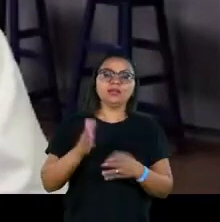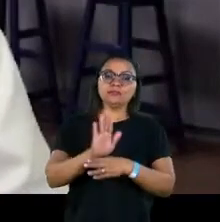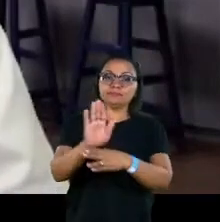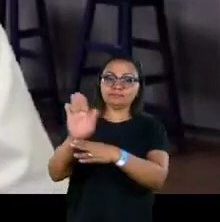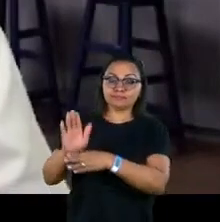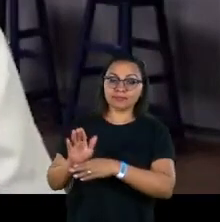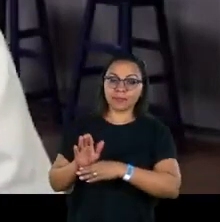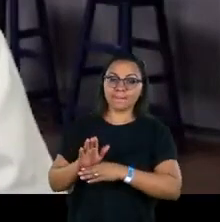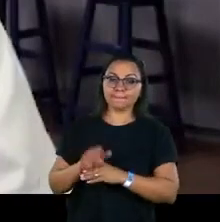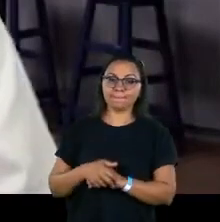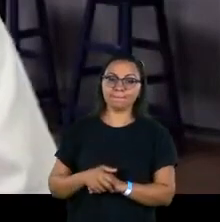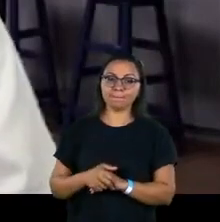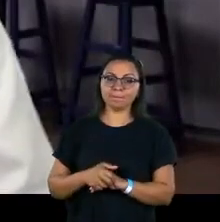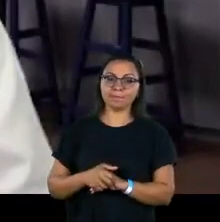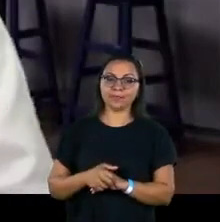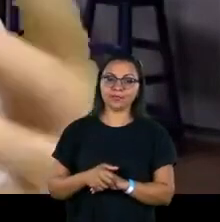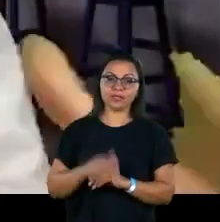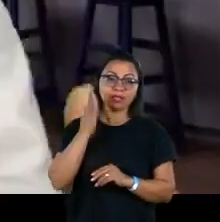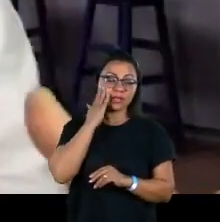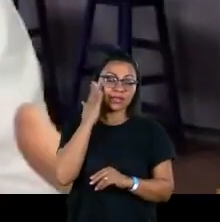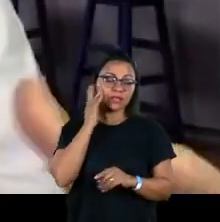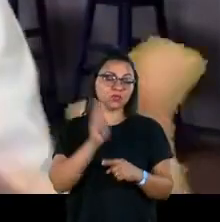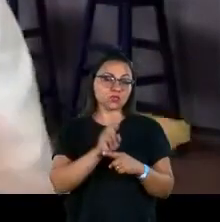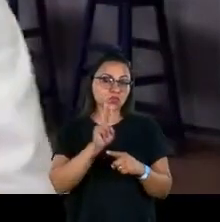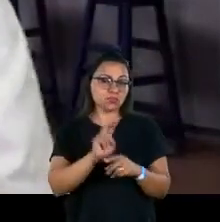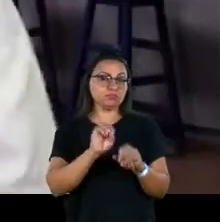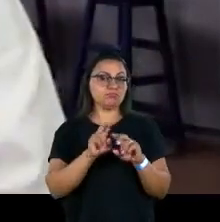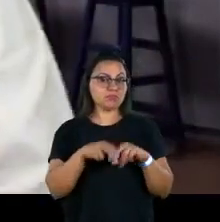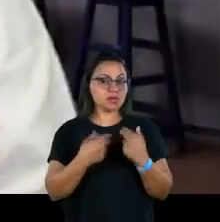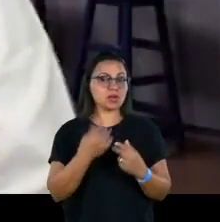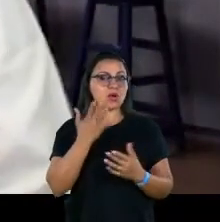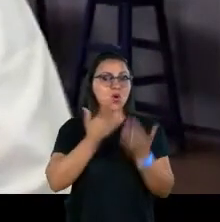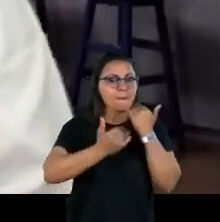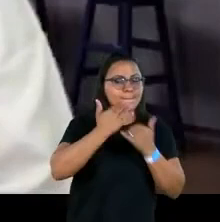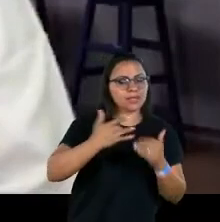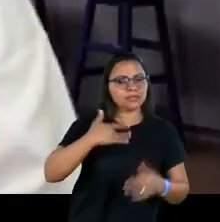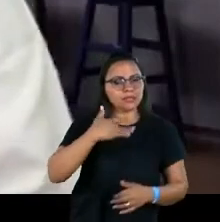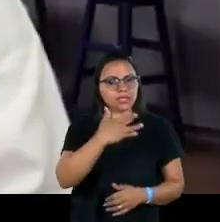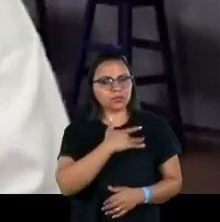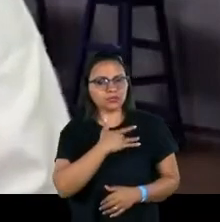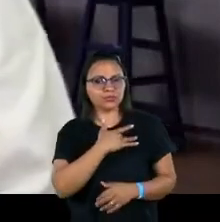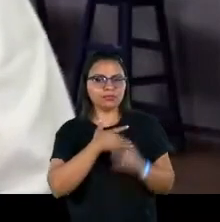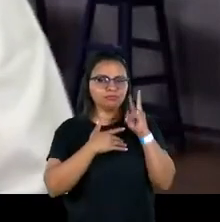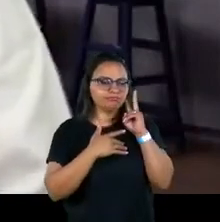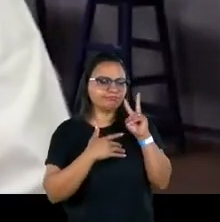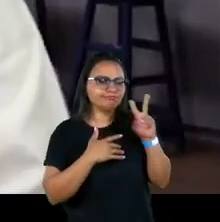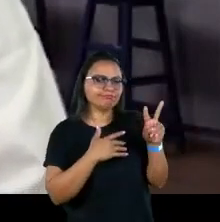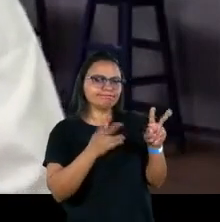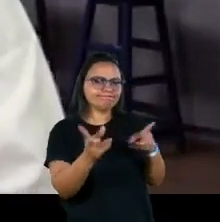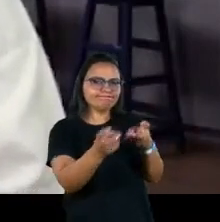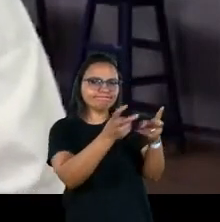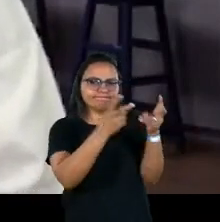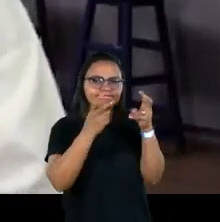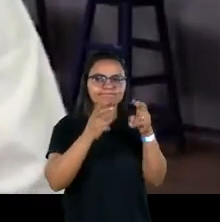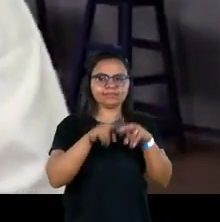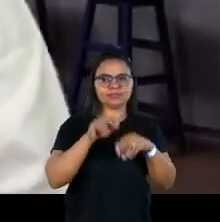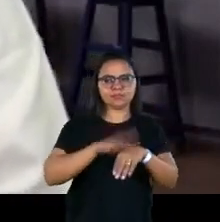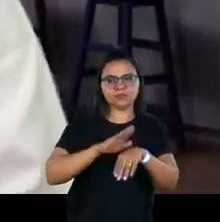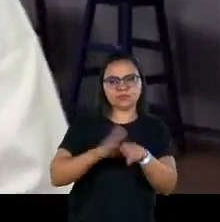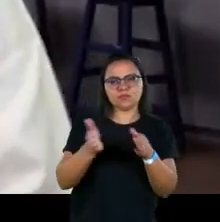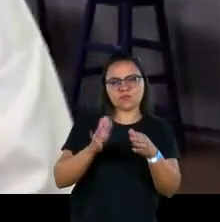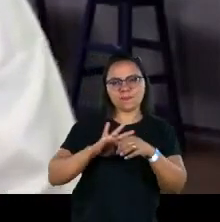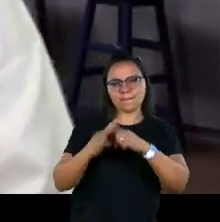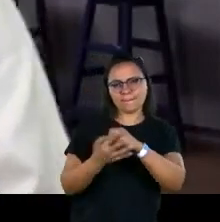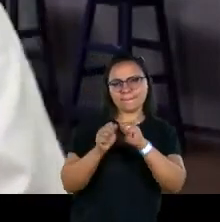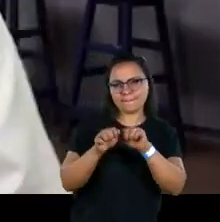lidam com a questão da segurança alimentar e da saúde tiveram um olhar muito grande durante a pandemia